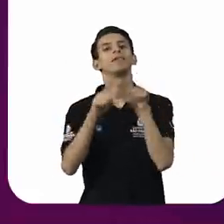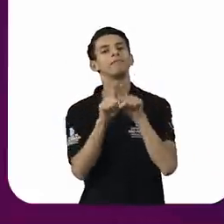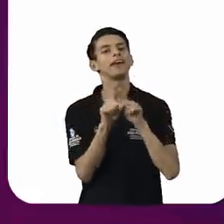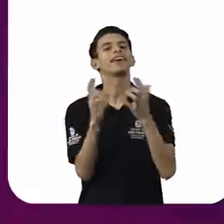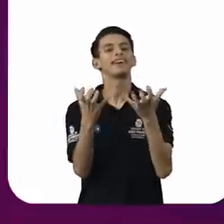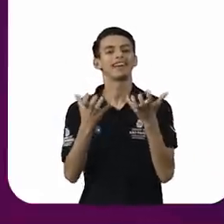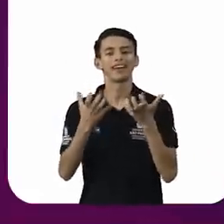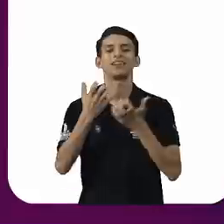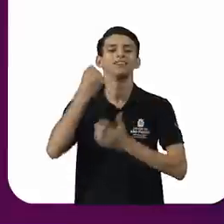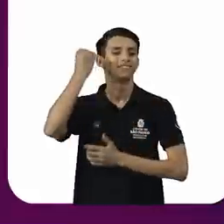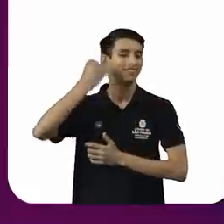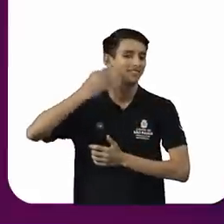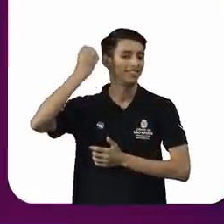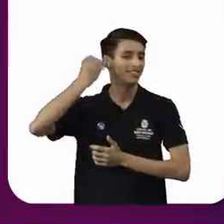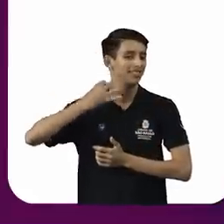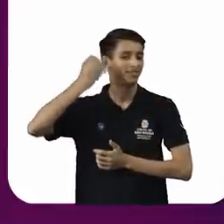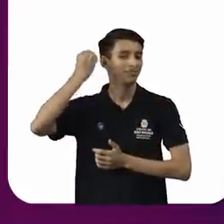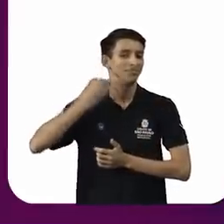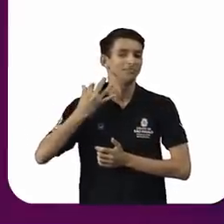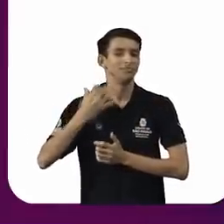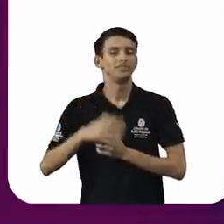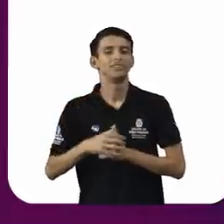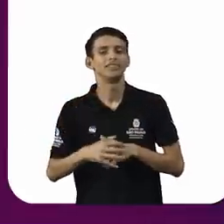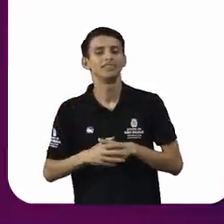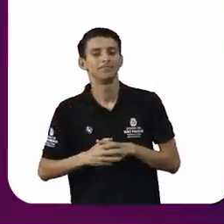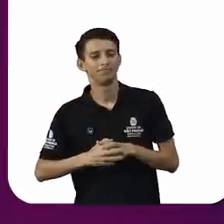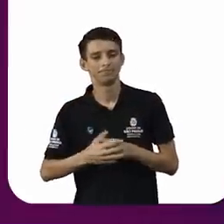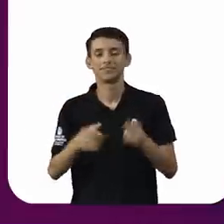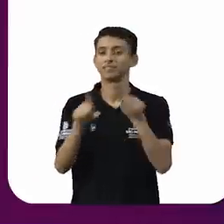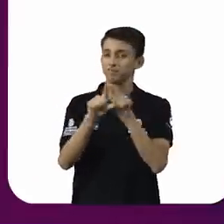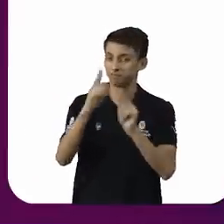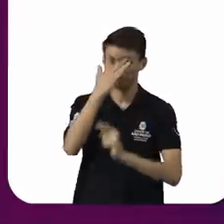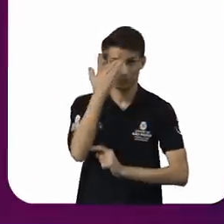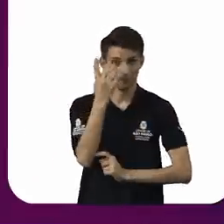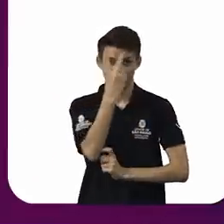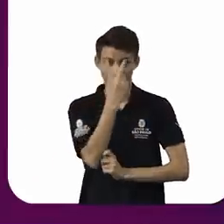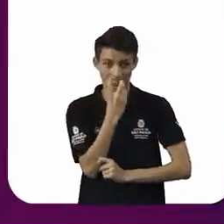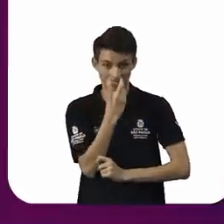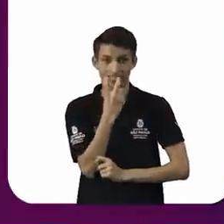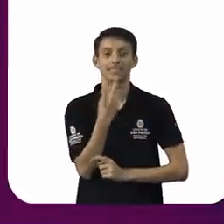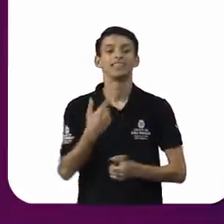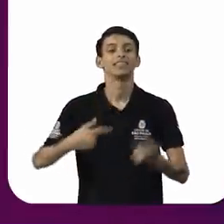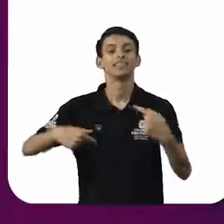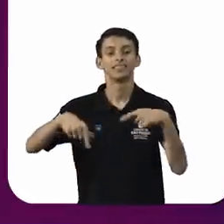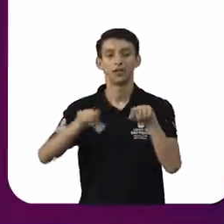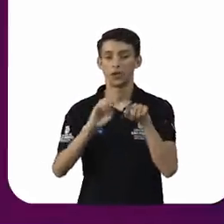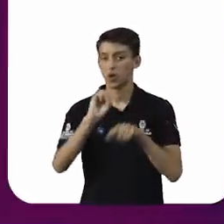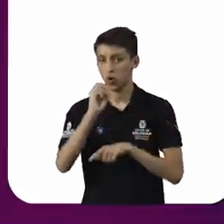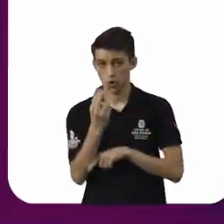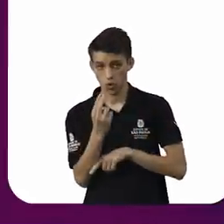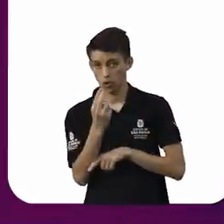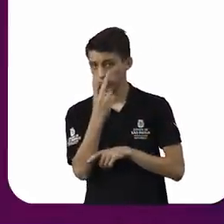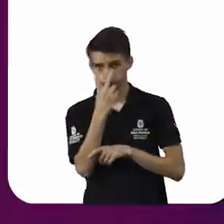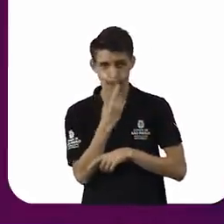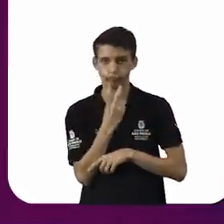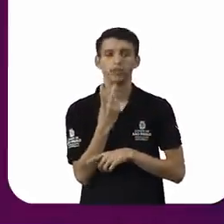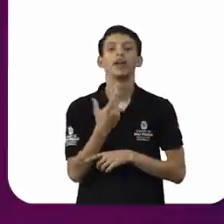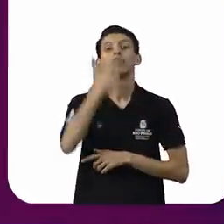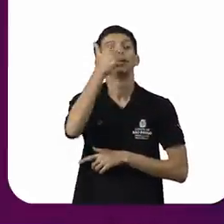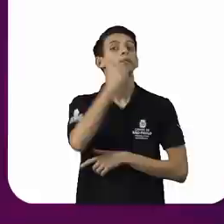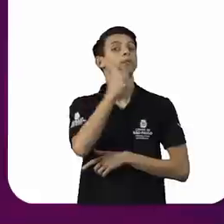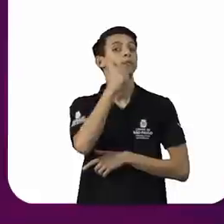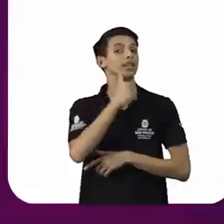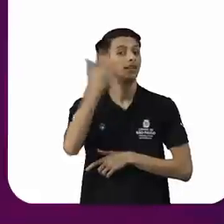autodescrição, a audiodescrição para as pessoas com baixa visão ou com deficiência visual. Eu sou uma mulher